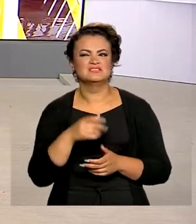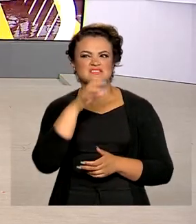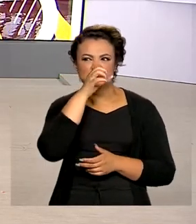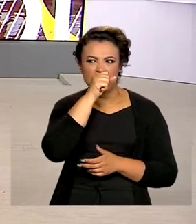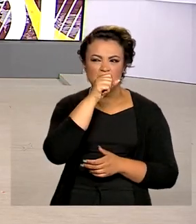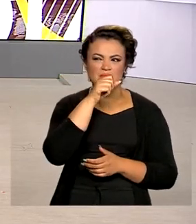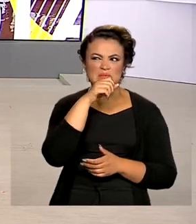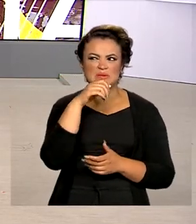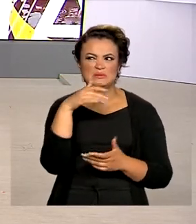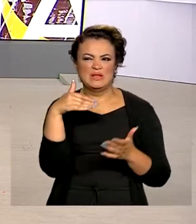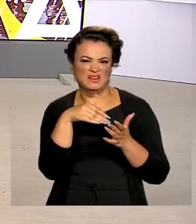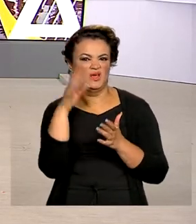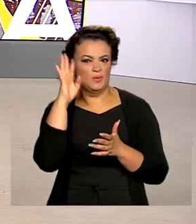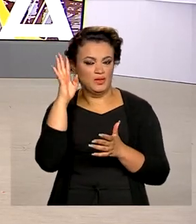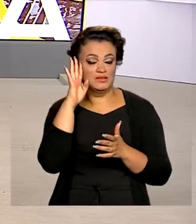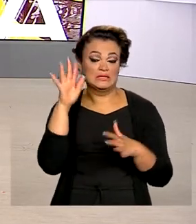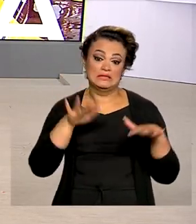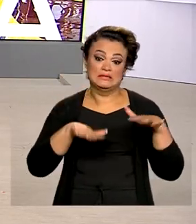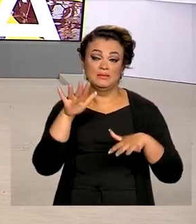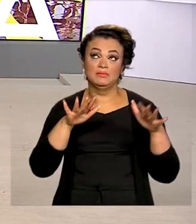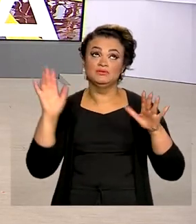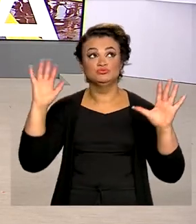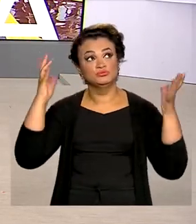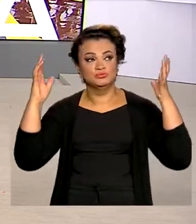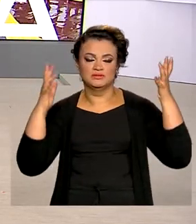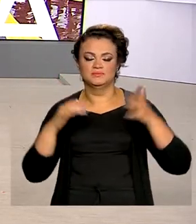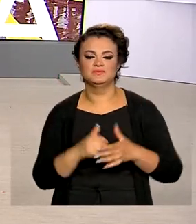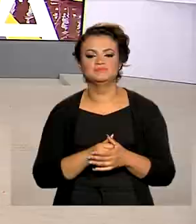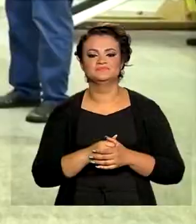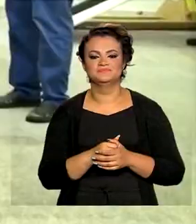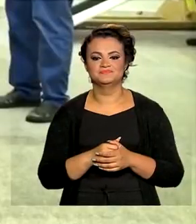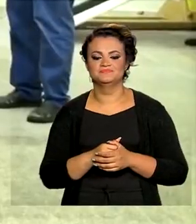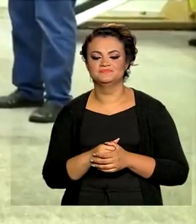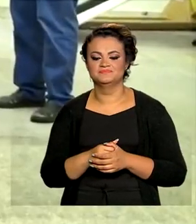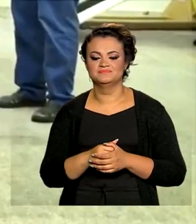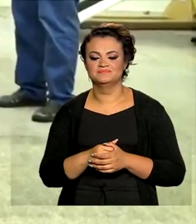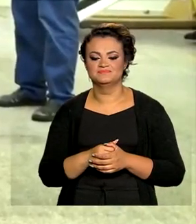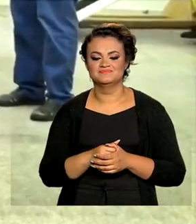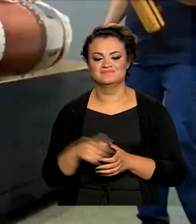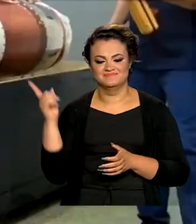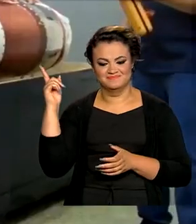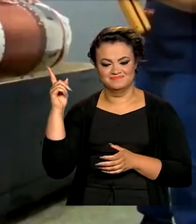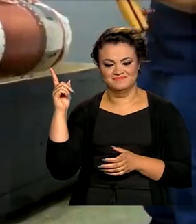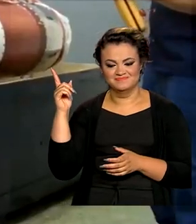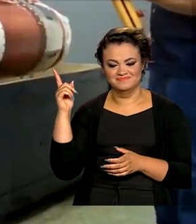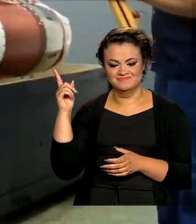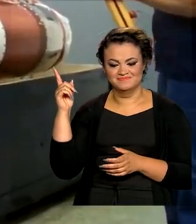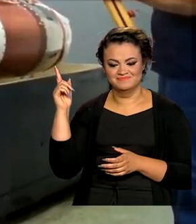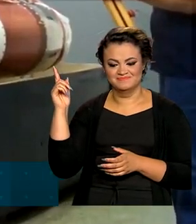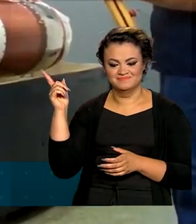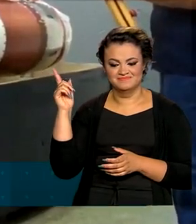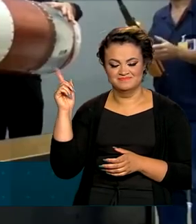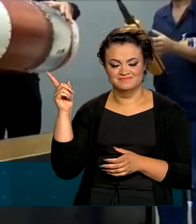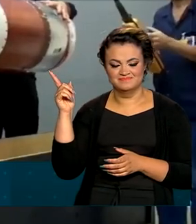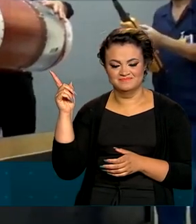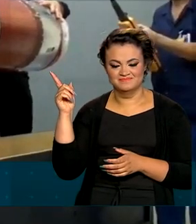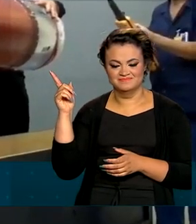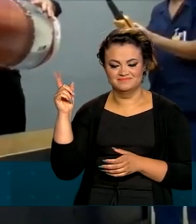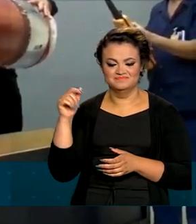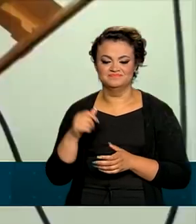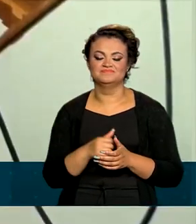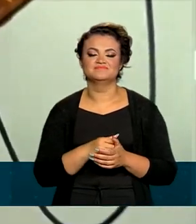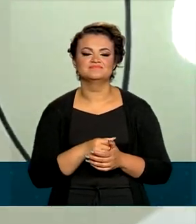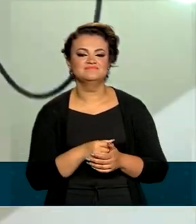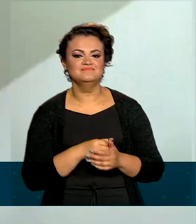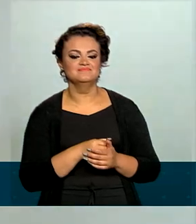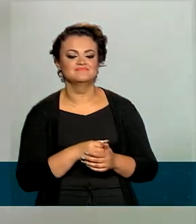sábado e quarta-feira, dependendo das condições climáticas. A plataforma suborbital de microgravidade